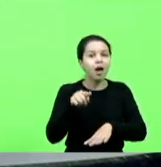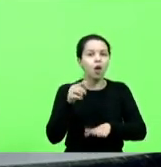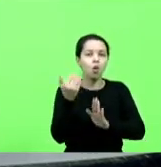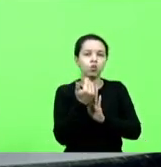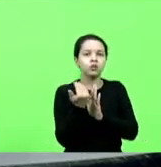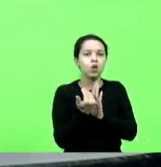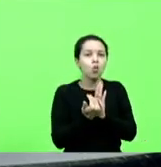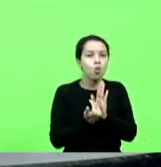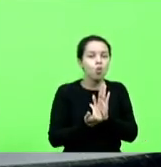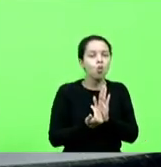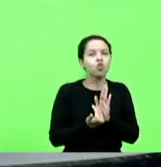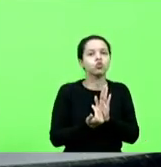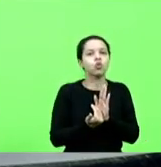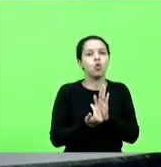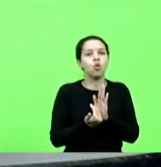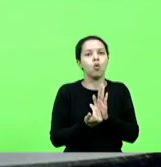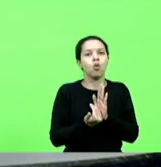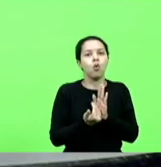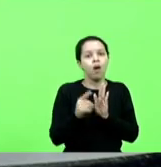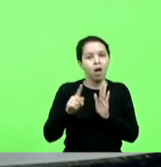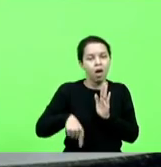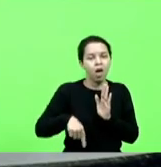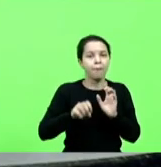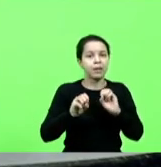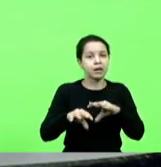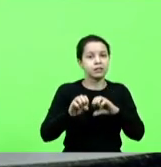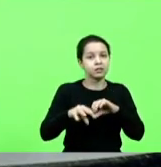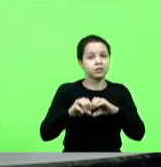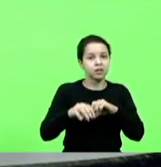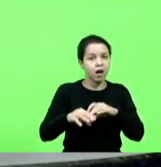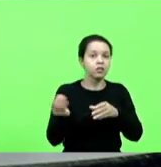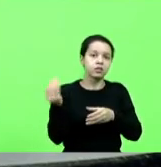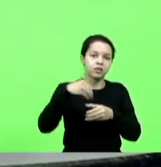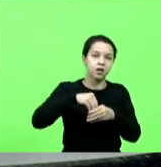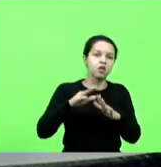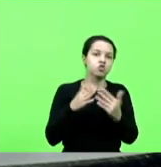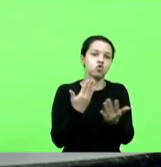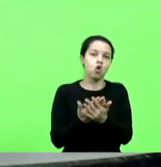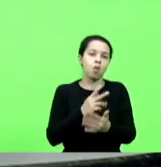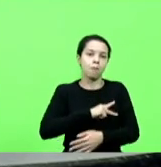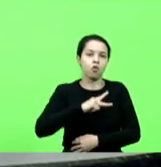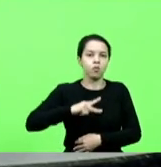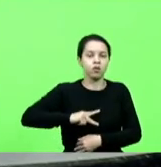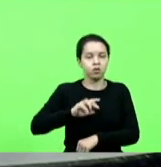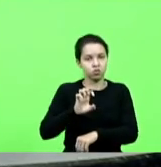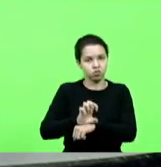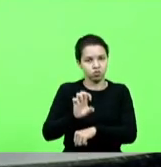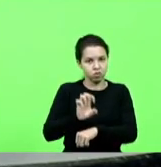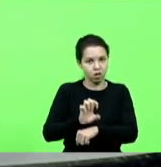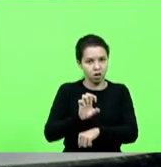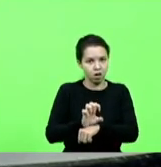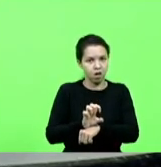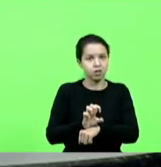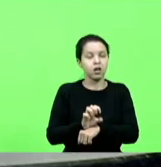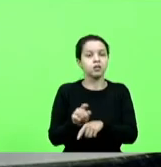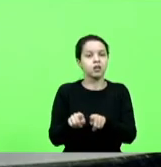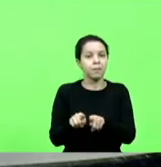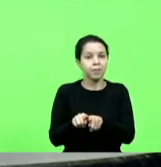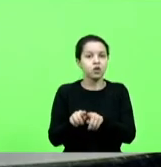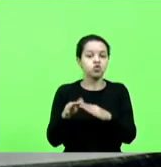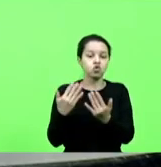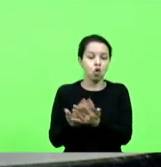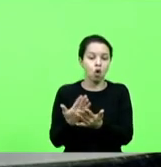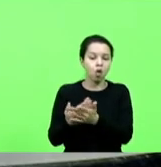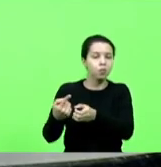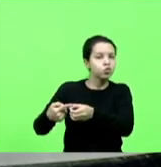transversal a ser ministrado nas escolas públicas do Estado, nas escolas municipais e também